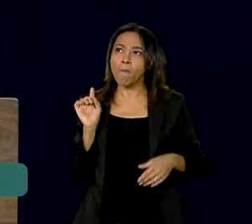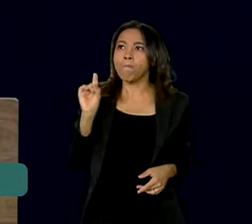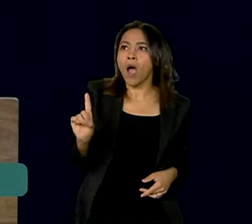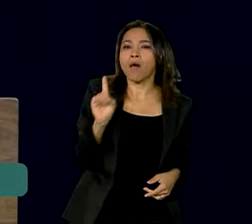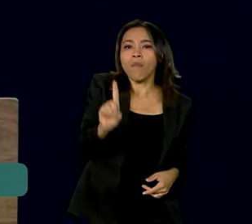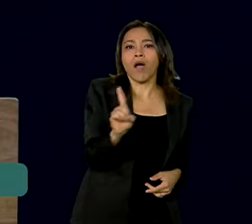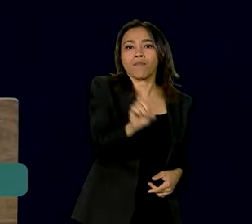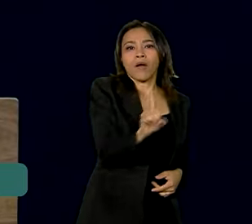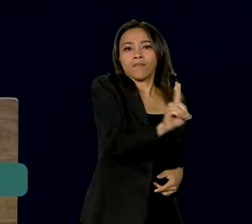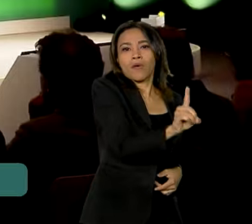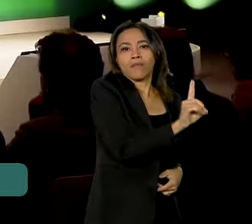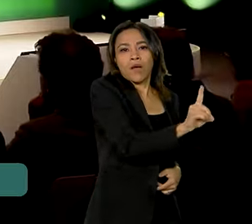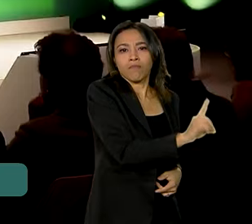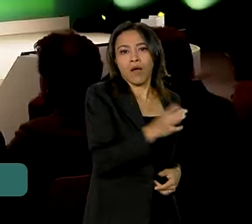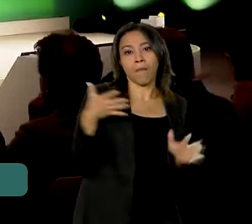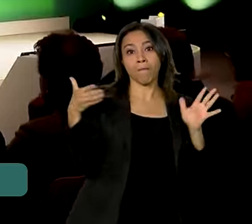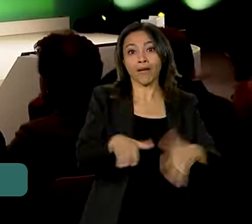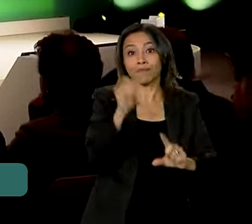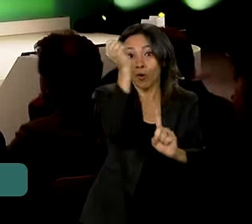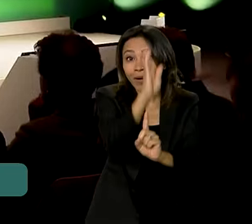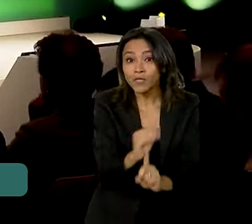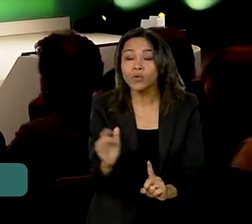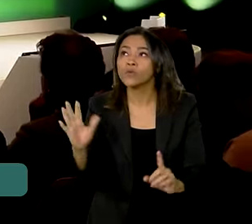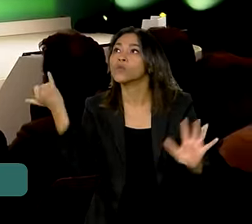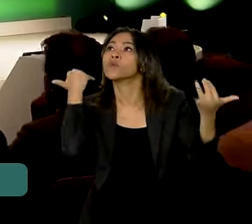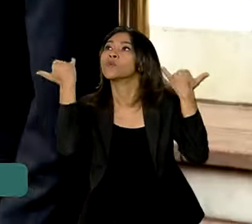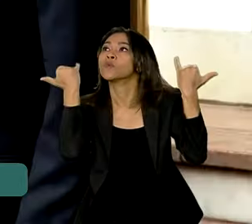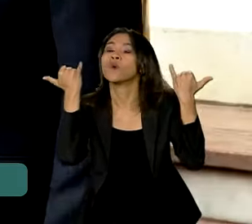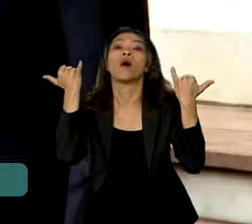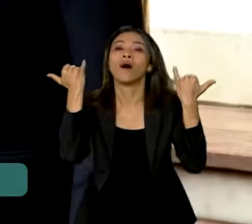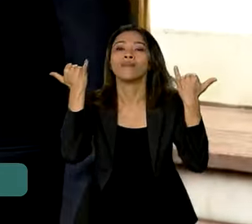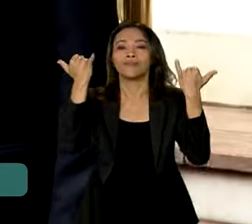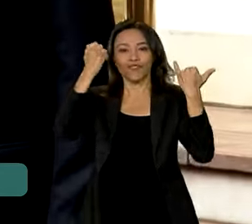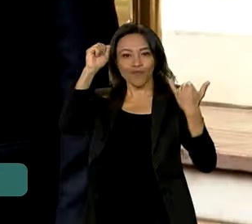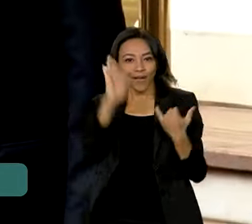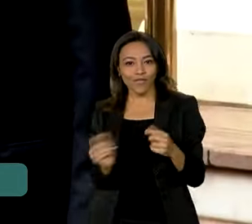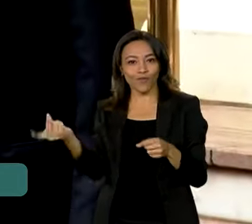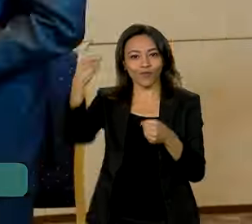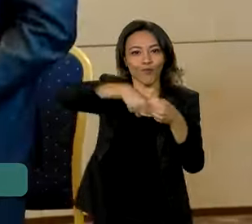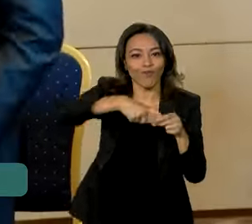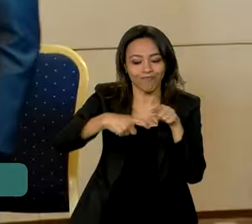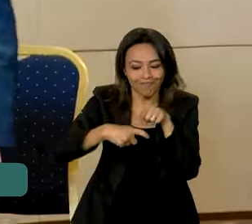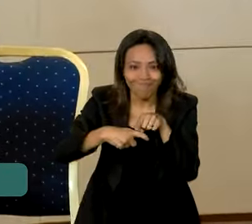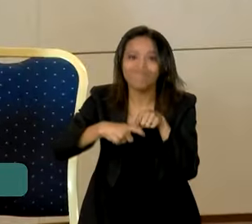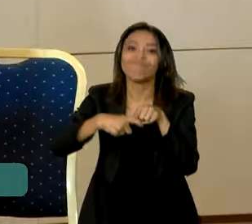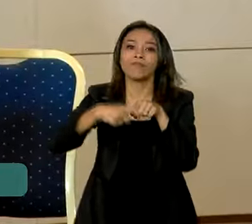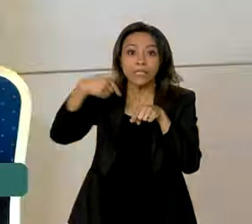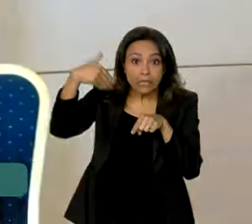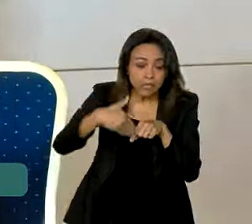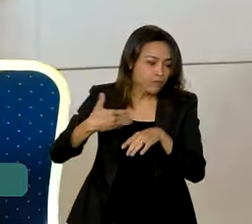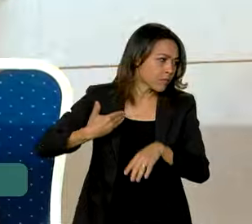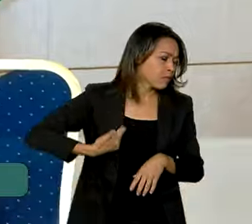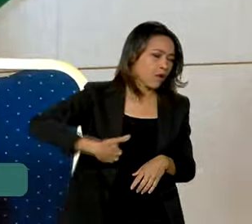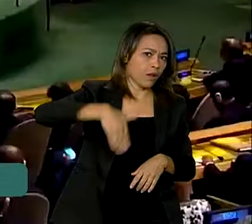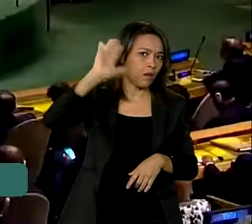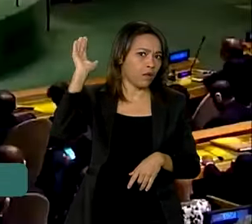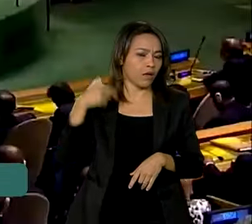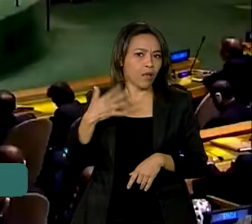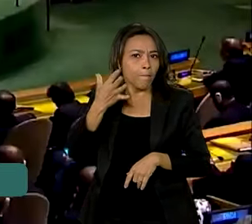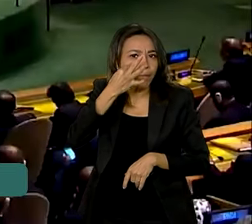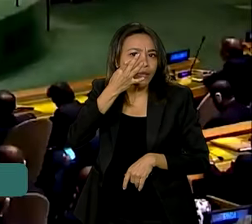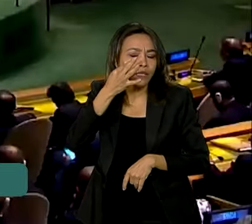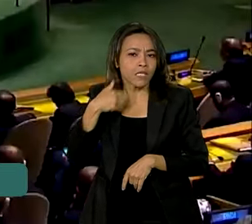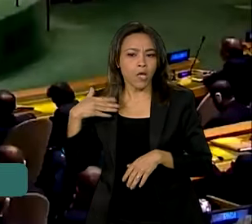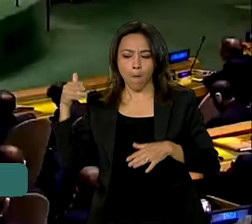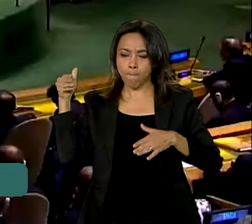participou no último ano, a frase mais ouvida foi O Brasil voltou. E isso vai muito além da presença do país